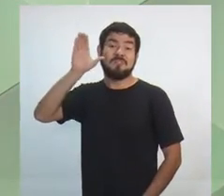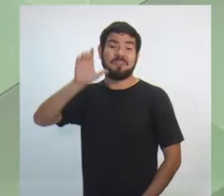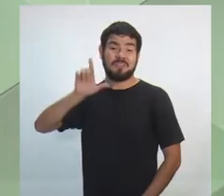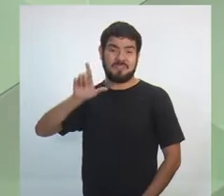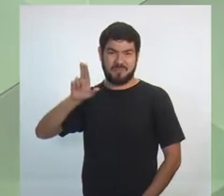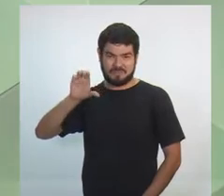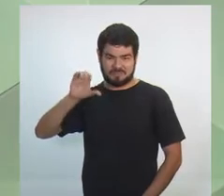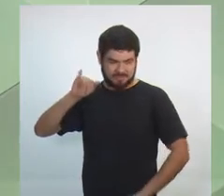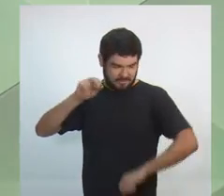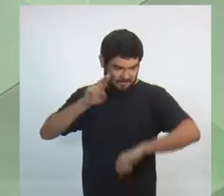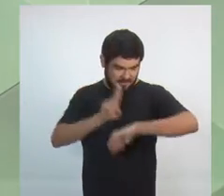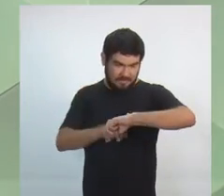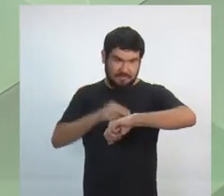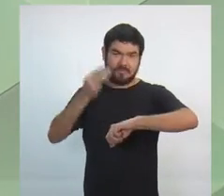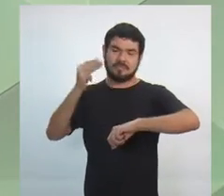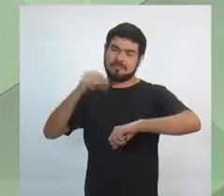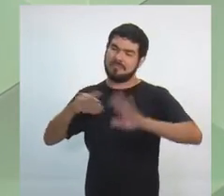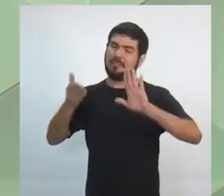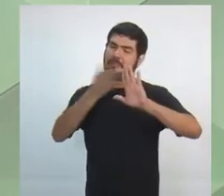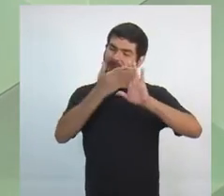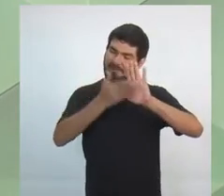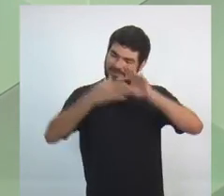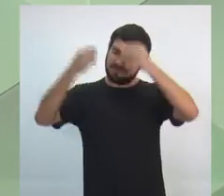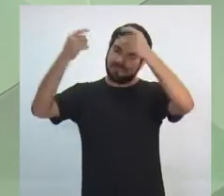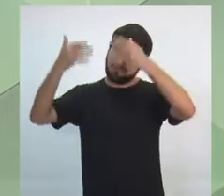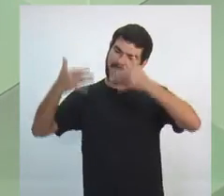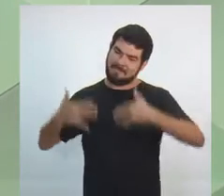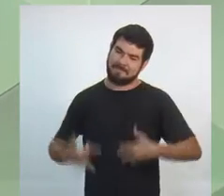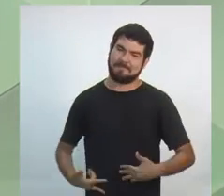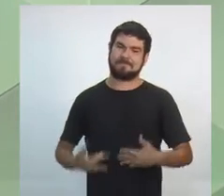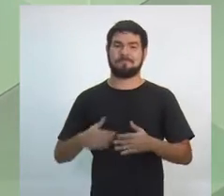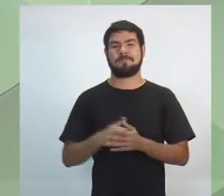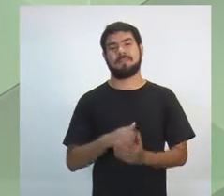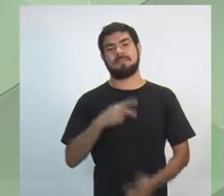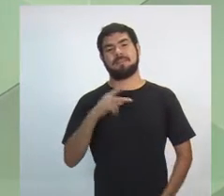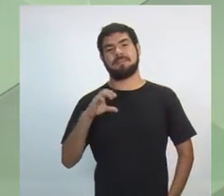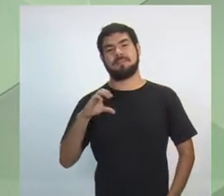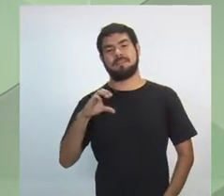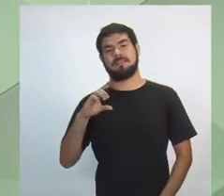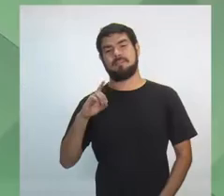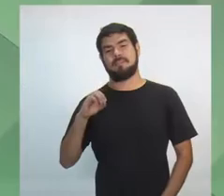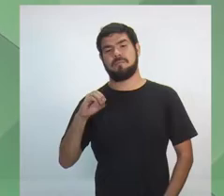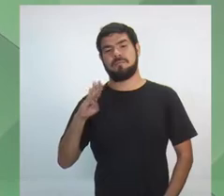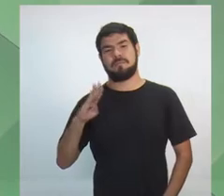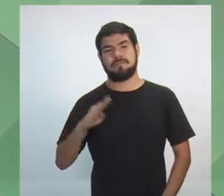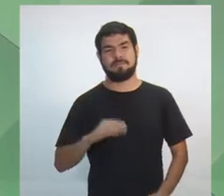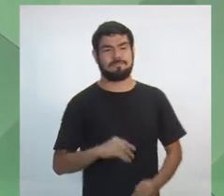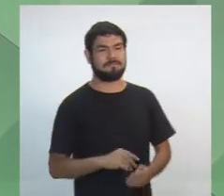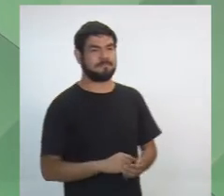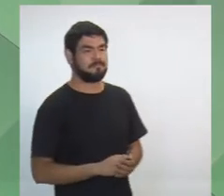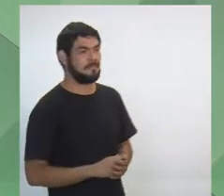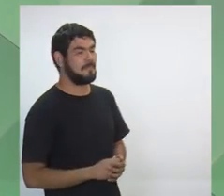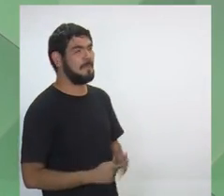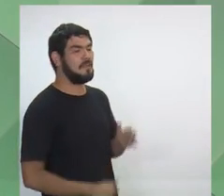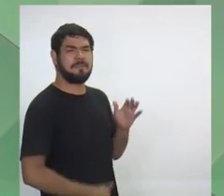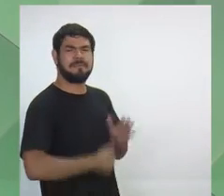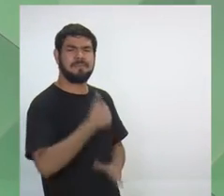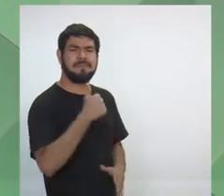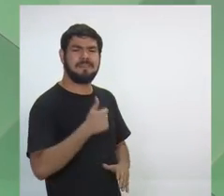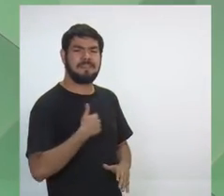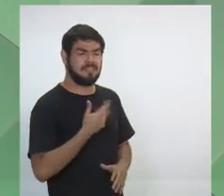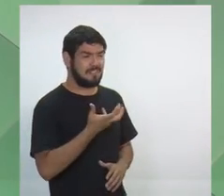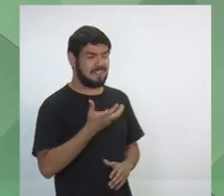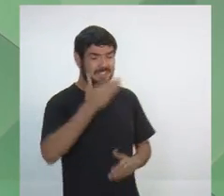minutos. Considerações finais da candidata Lúcia Antônio, PCdoB. Candidata, pode começar. Em primeiro lugar, eu queria